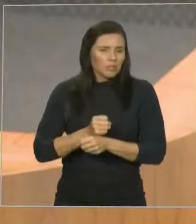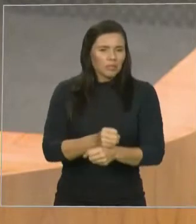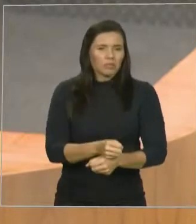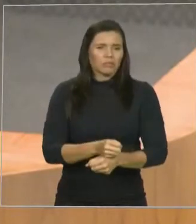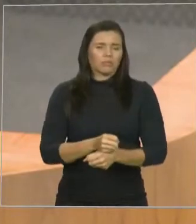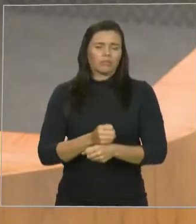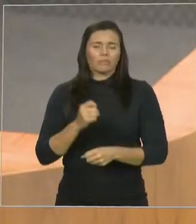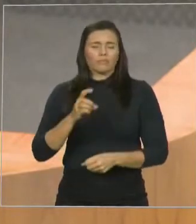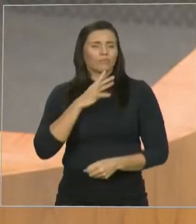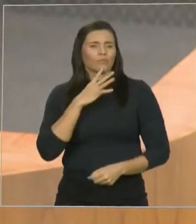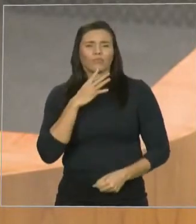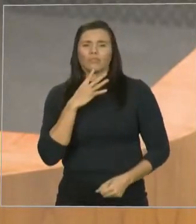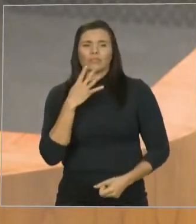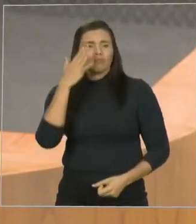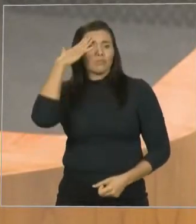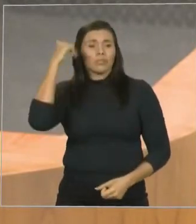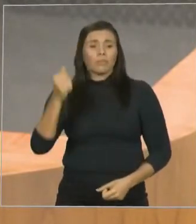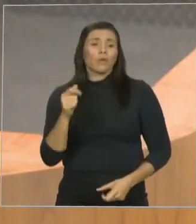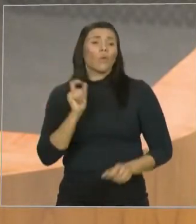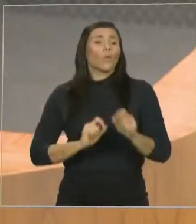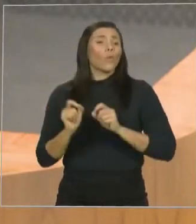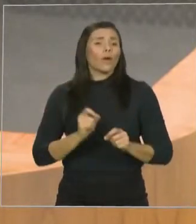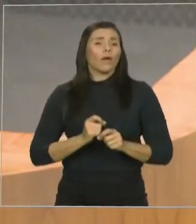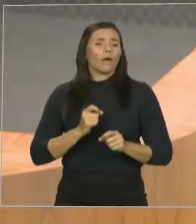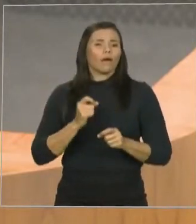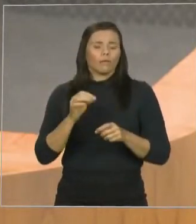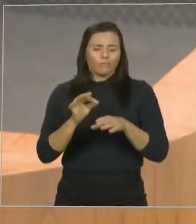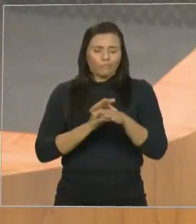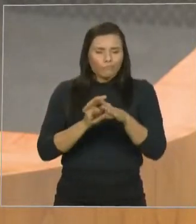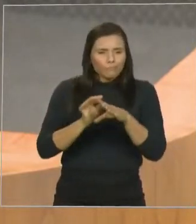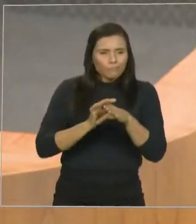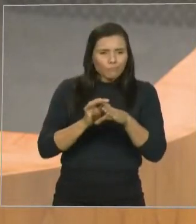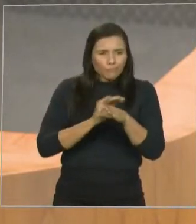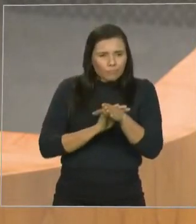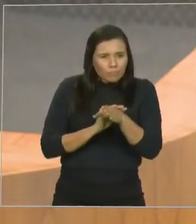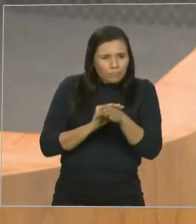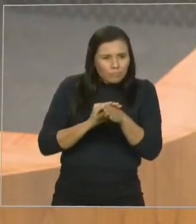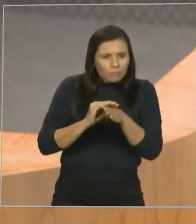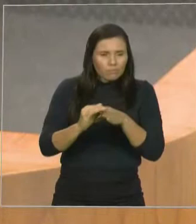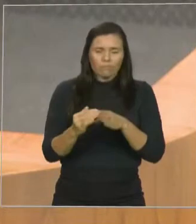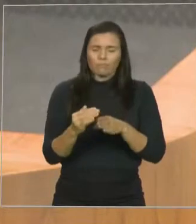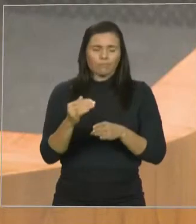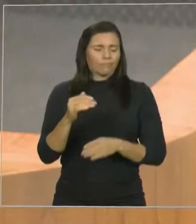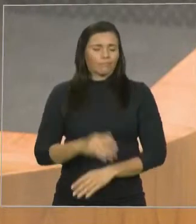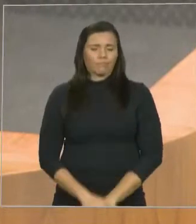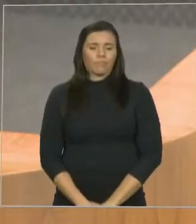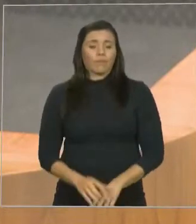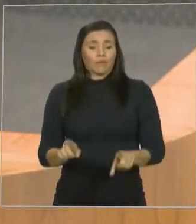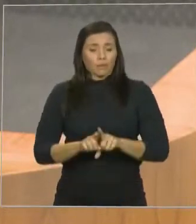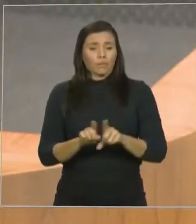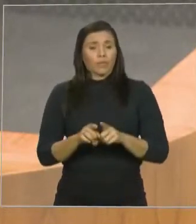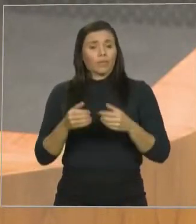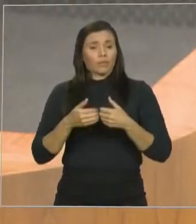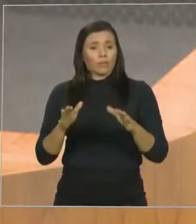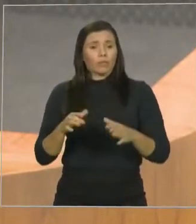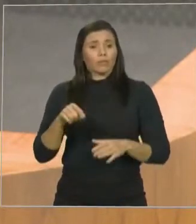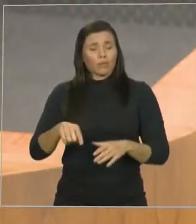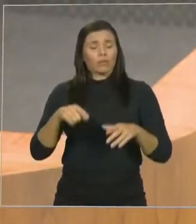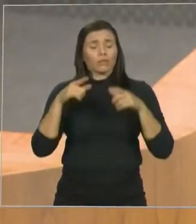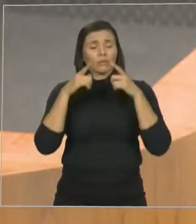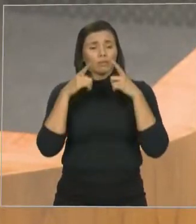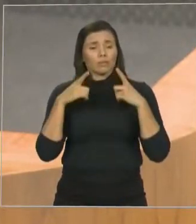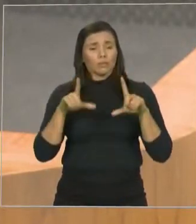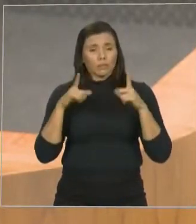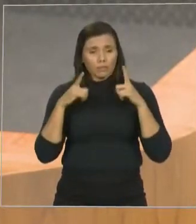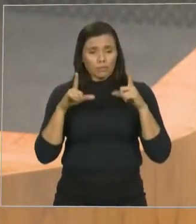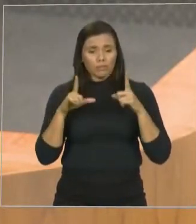de asfalto. E finalizando, quero destacar a inauguração, também ontem no município de Santa Luzia, do